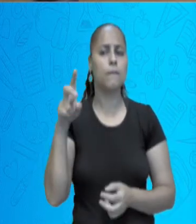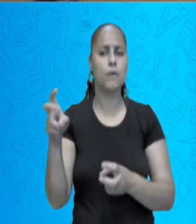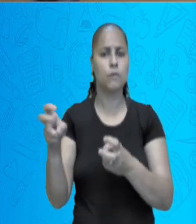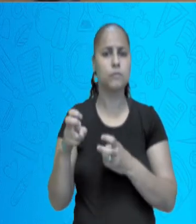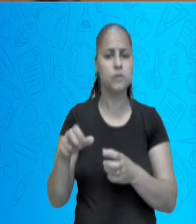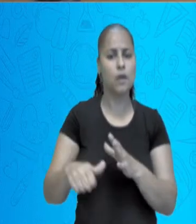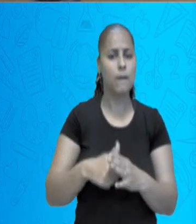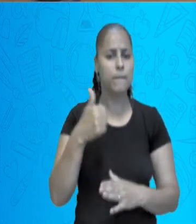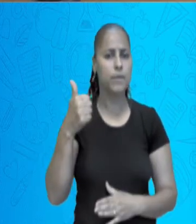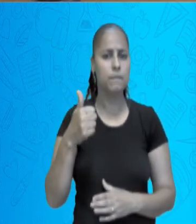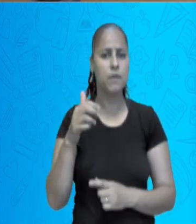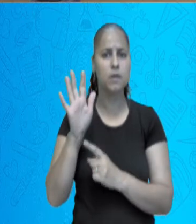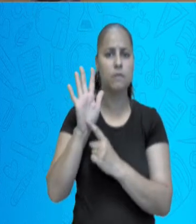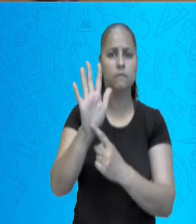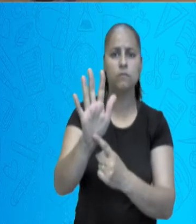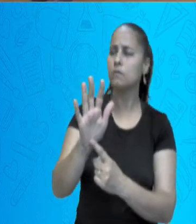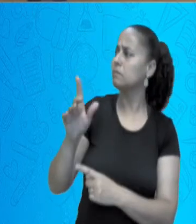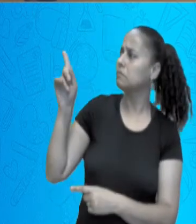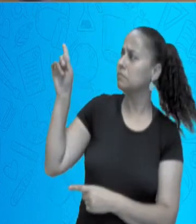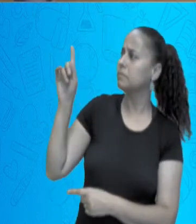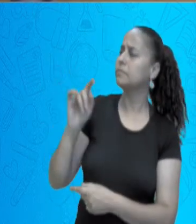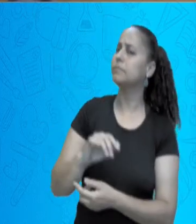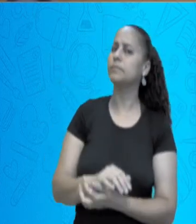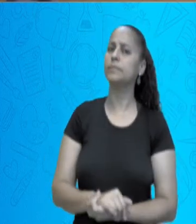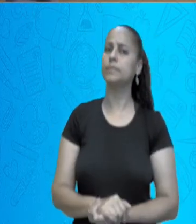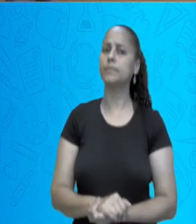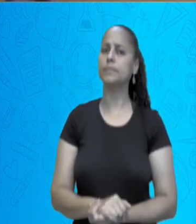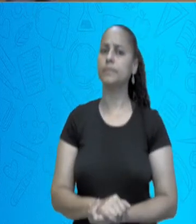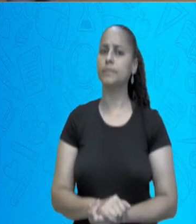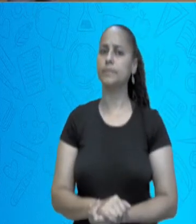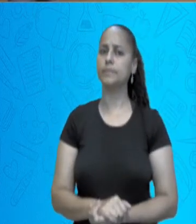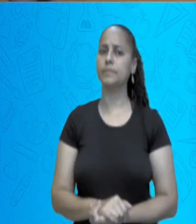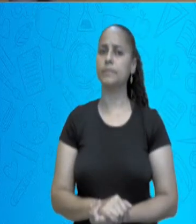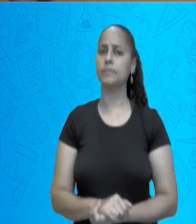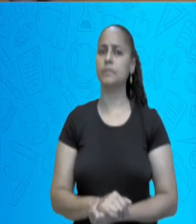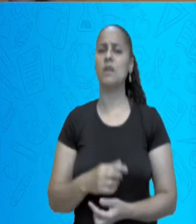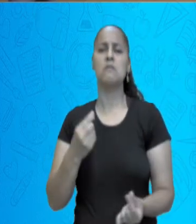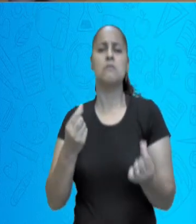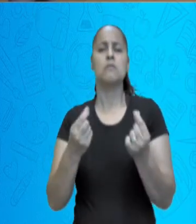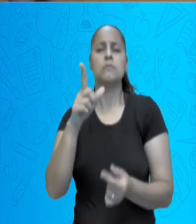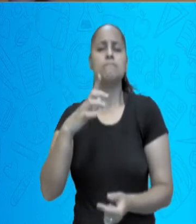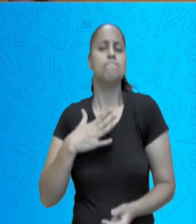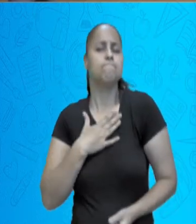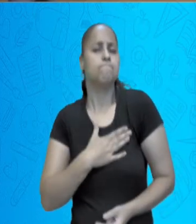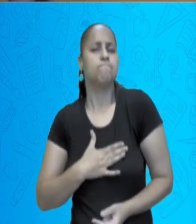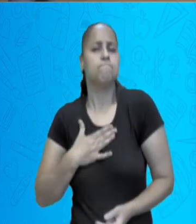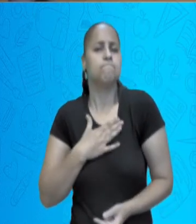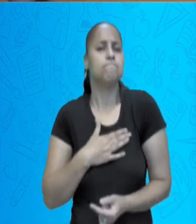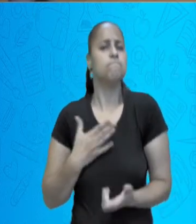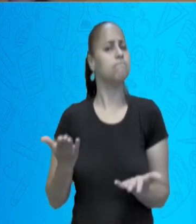essa primeira fotografia. Qual sentimento te traz?